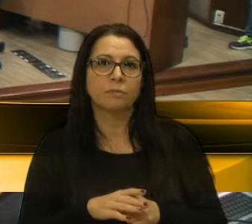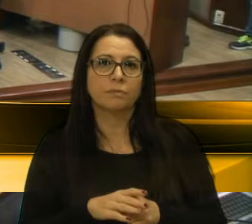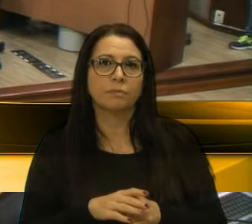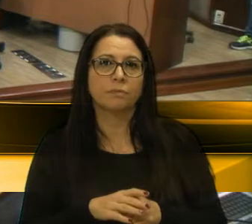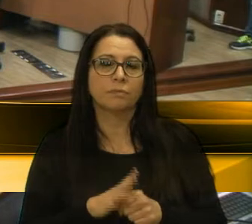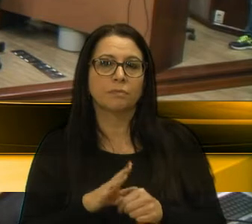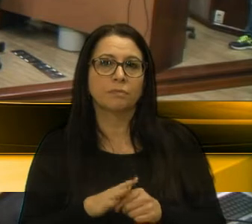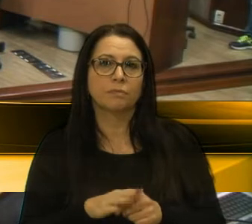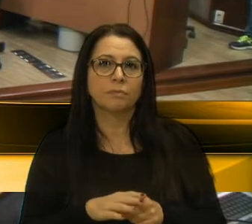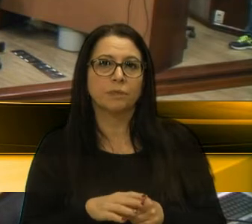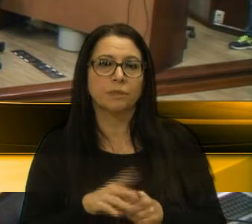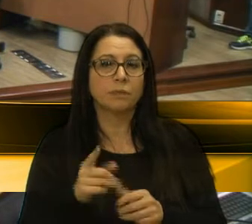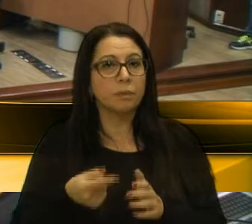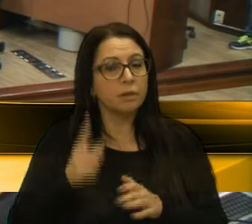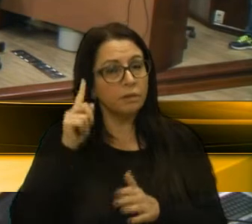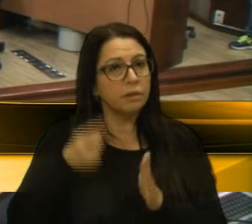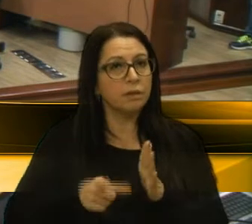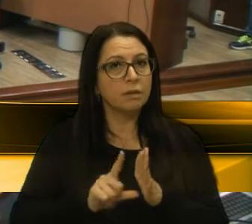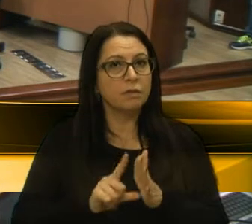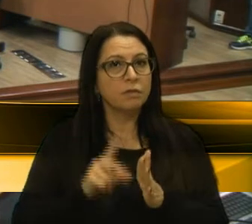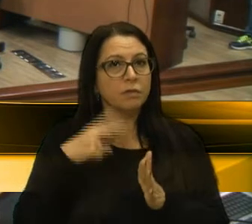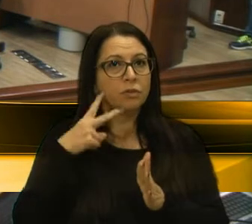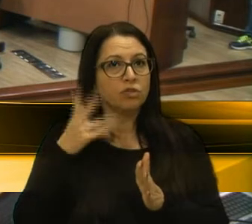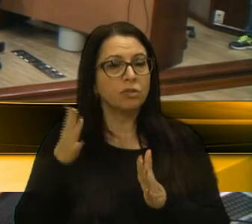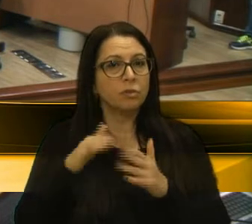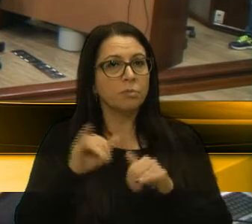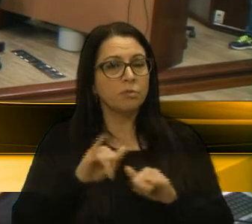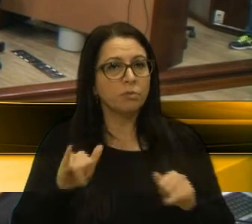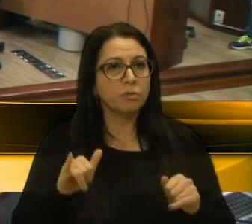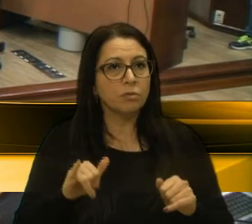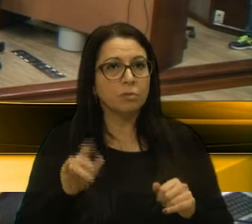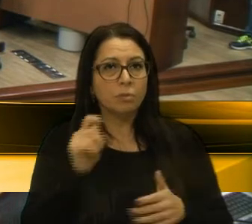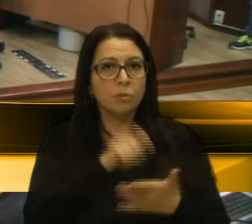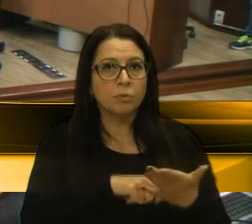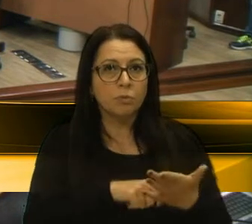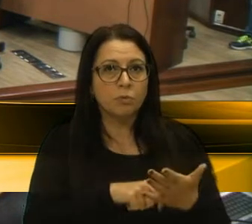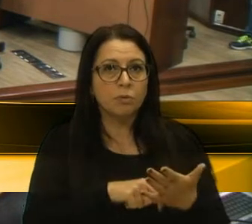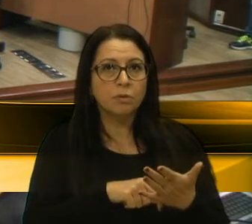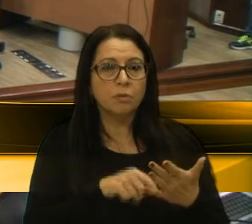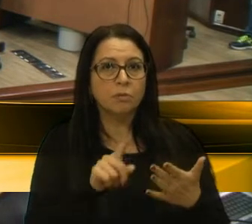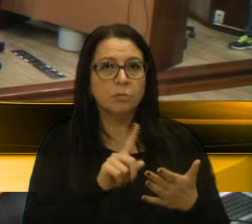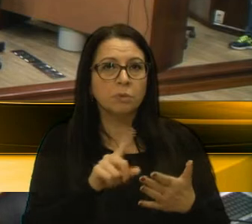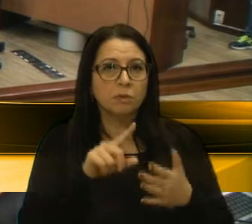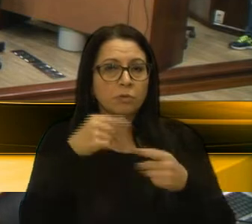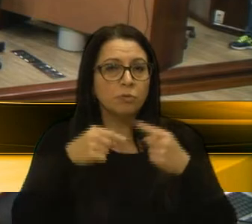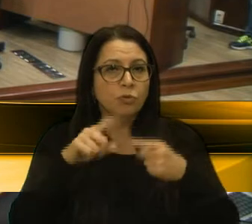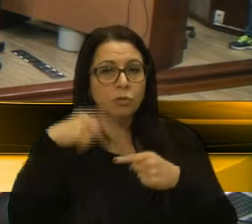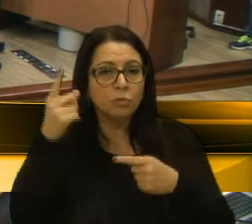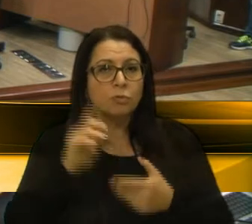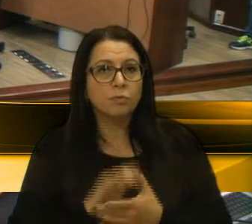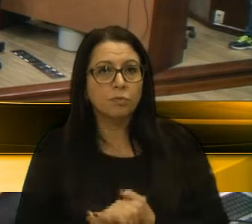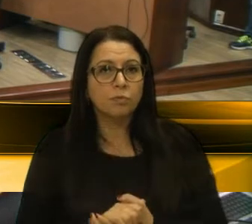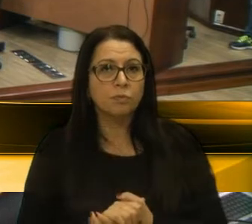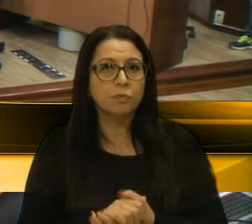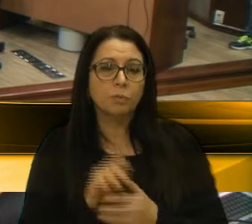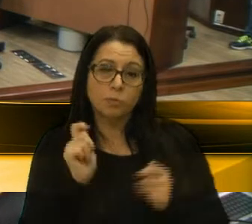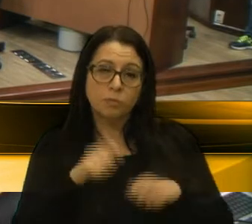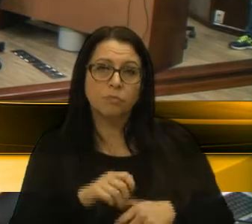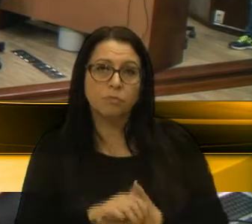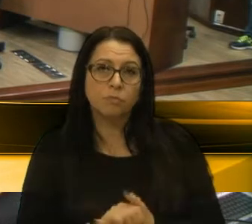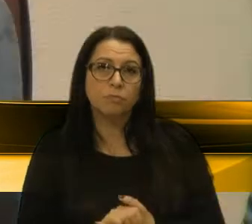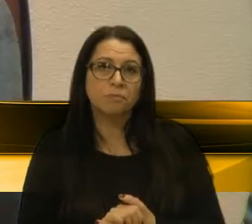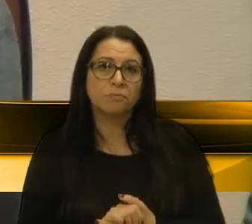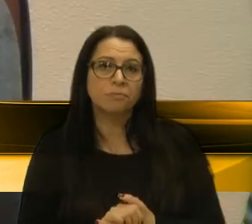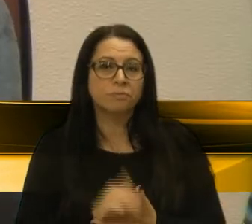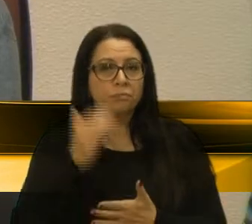Porque nós já estamos antecipando, o vereador disse que já fez um pedido, está protocolando, então vou deixar para discutir isso aí na próxima. Isso é possível. Eu entendo